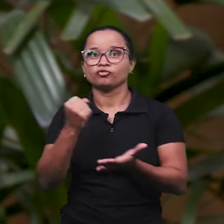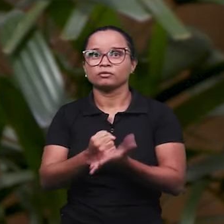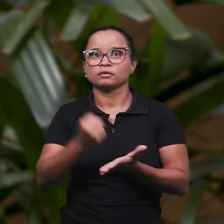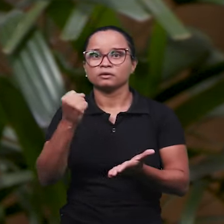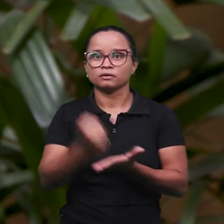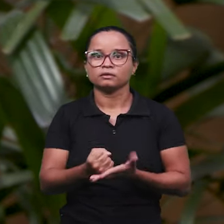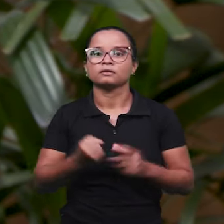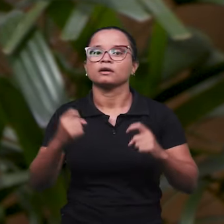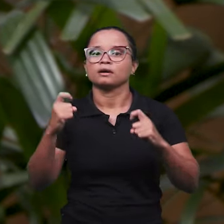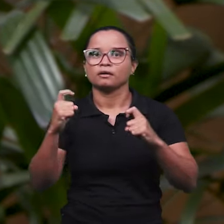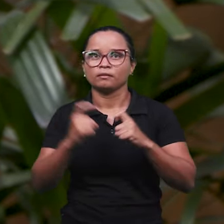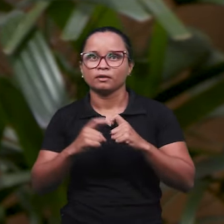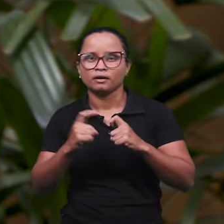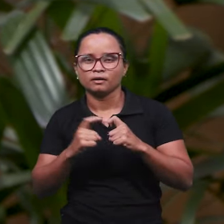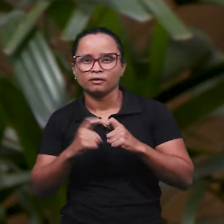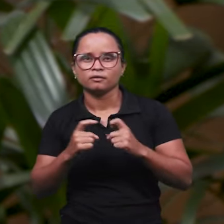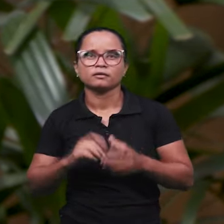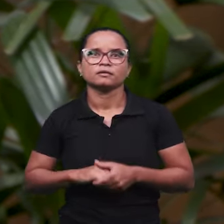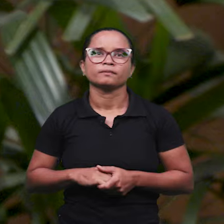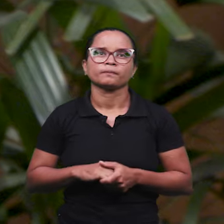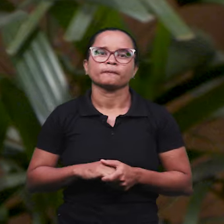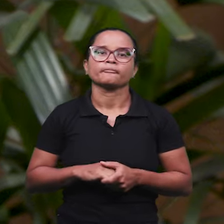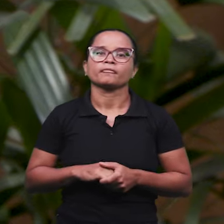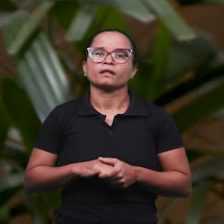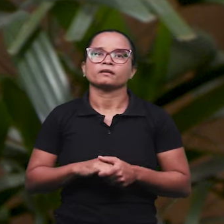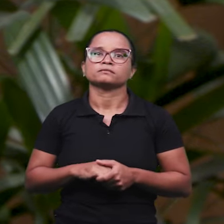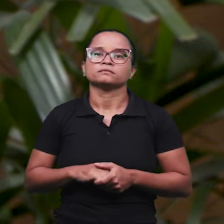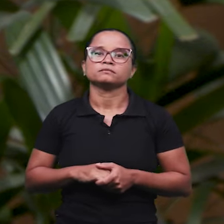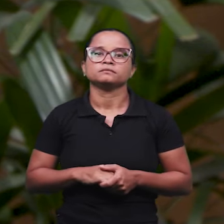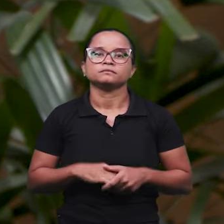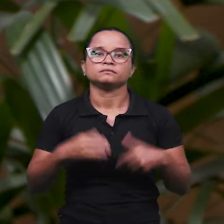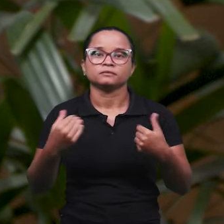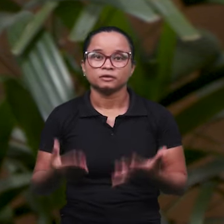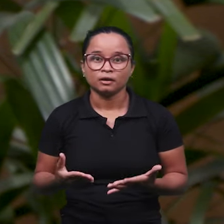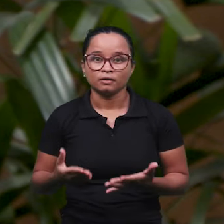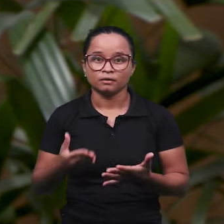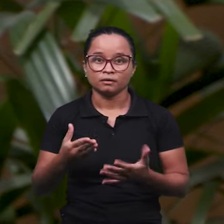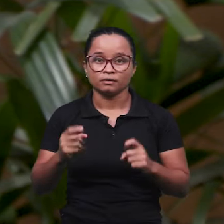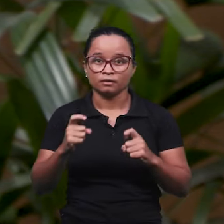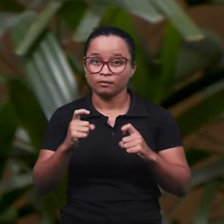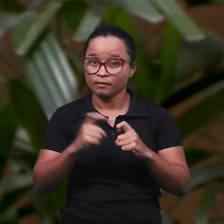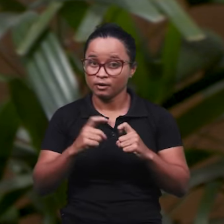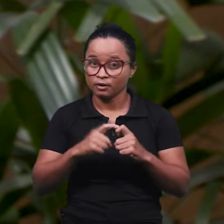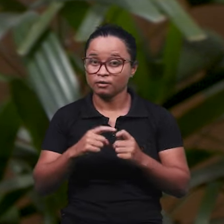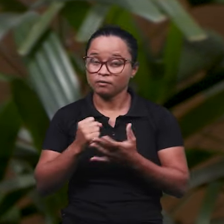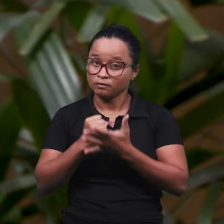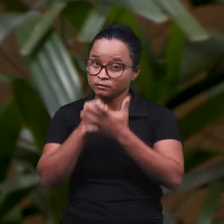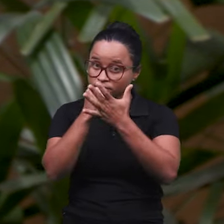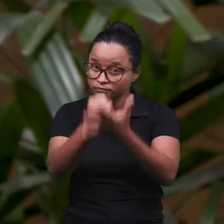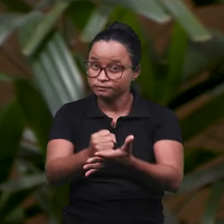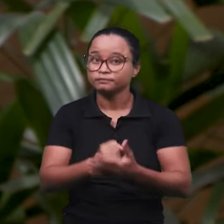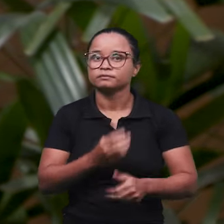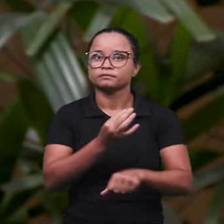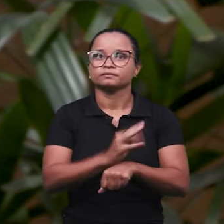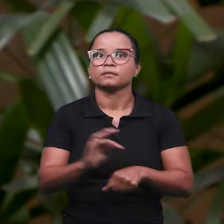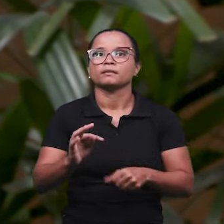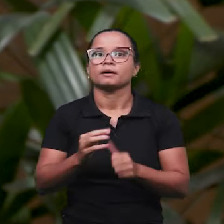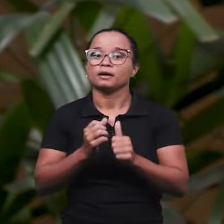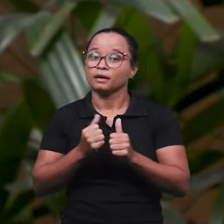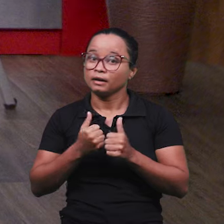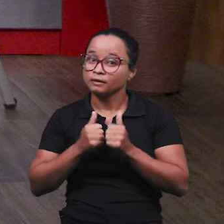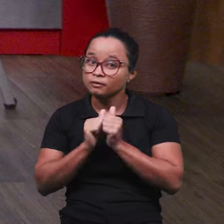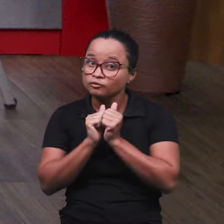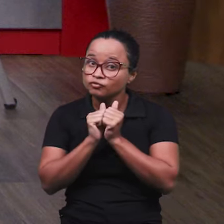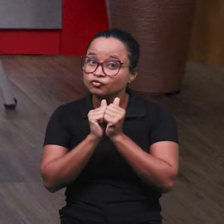da confiança dele, até um médico que atua mesmo como assistente técnico, que tem essa expertise, para acompanhar na perícia. Isso, porque aí vai ser,